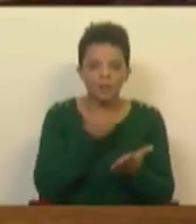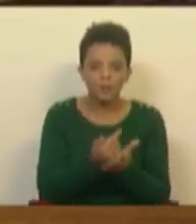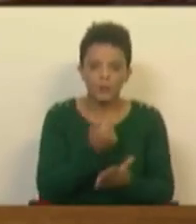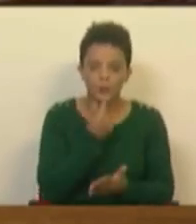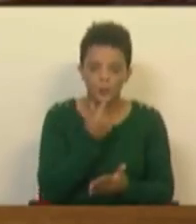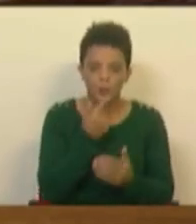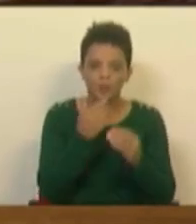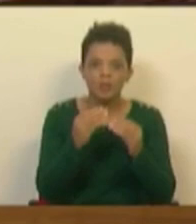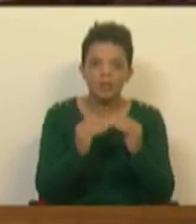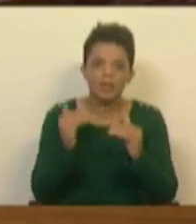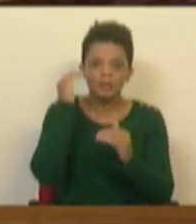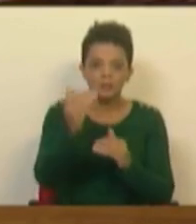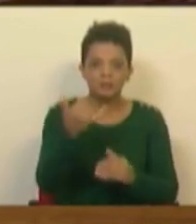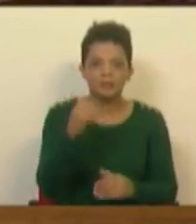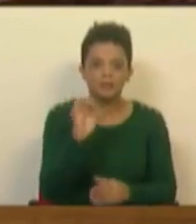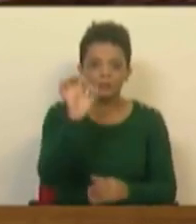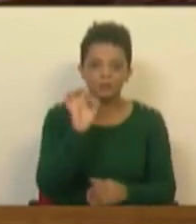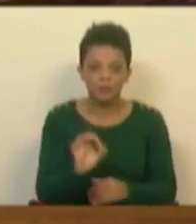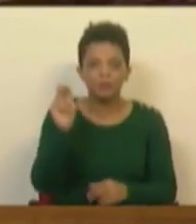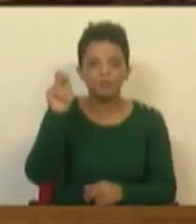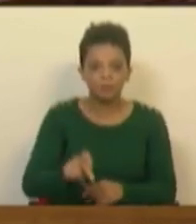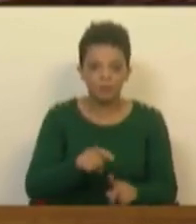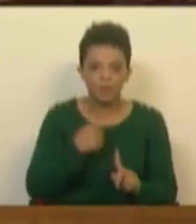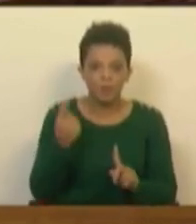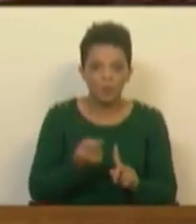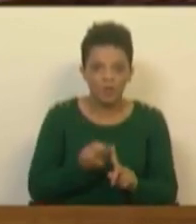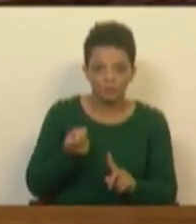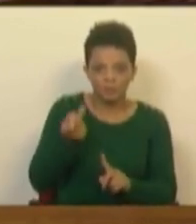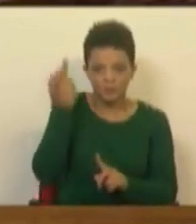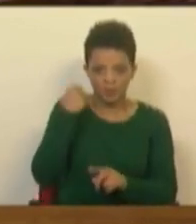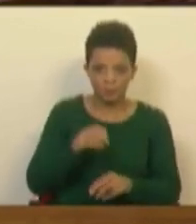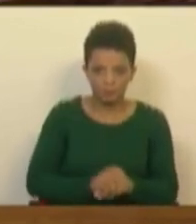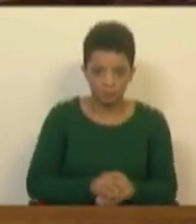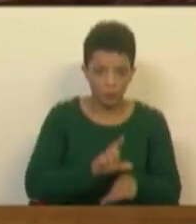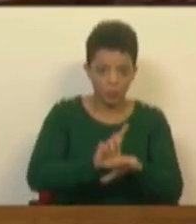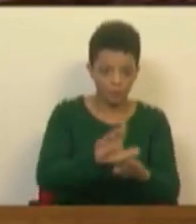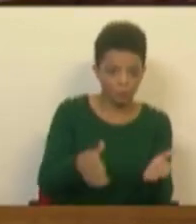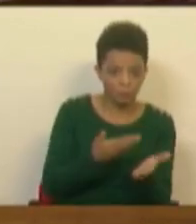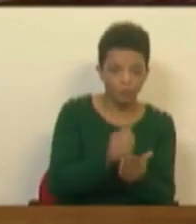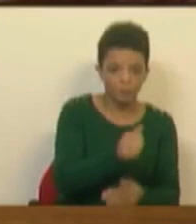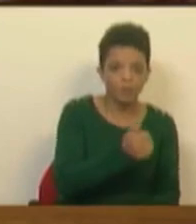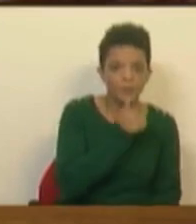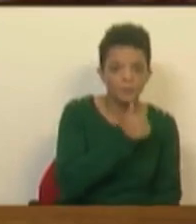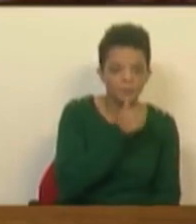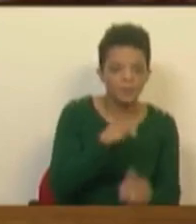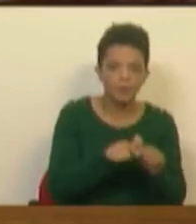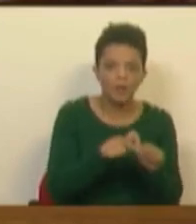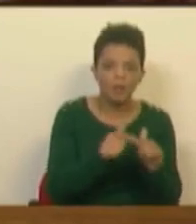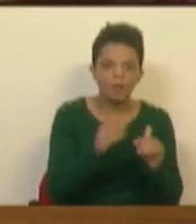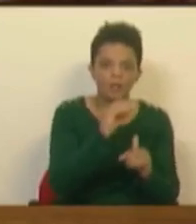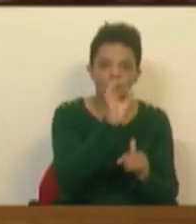lucros acima de 20% do ocorrido no ano transado. O LIVRE, na sua proposta, define-os como acima de